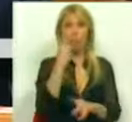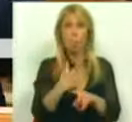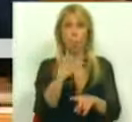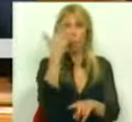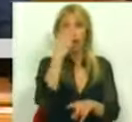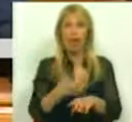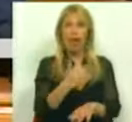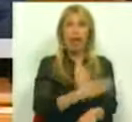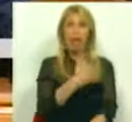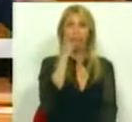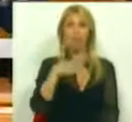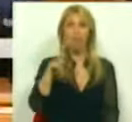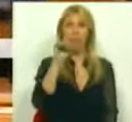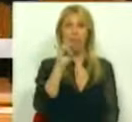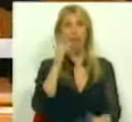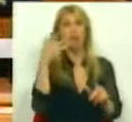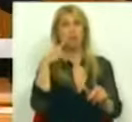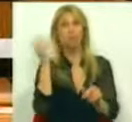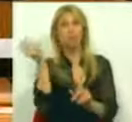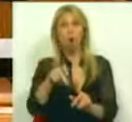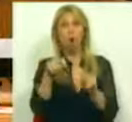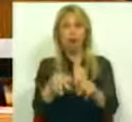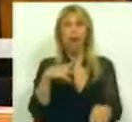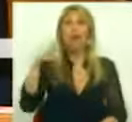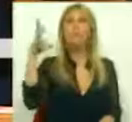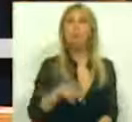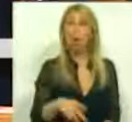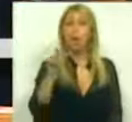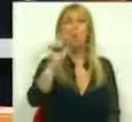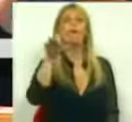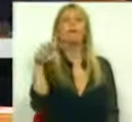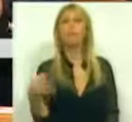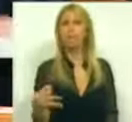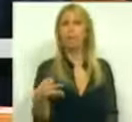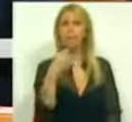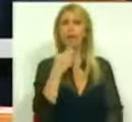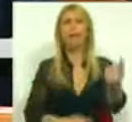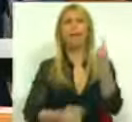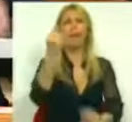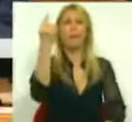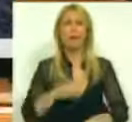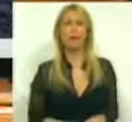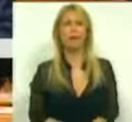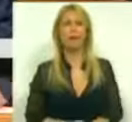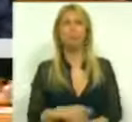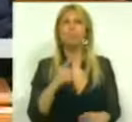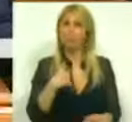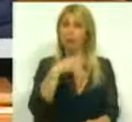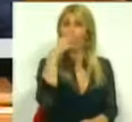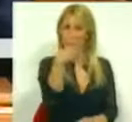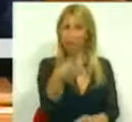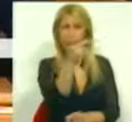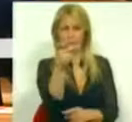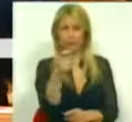Monetário em Portugal, o Partido Comunista Português reclamava, e passo a citar,